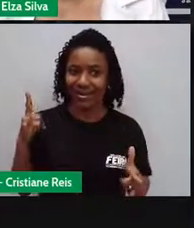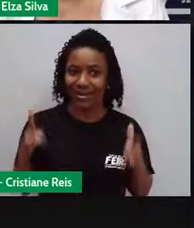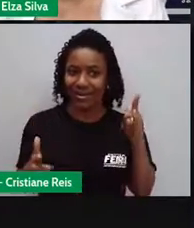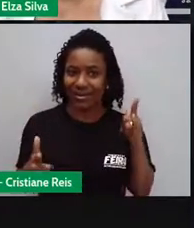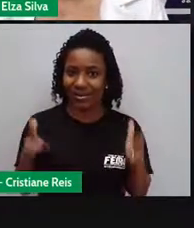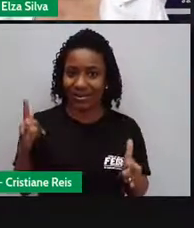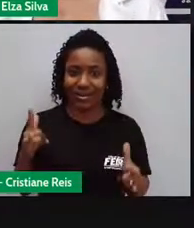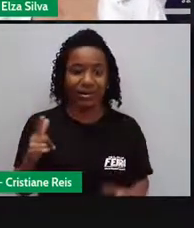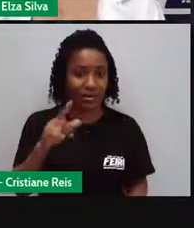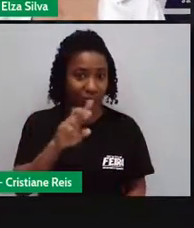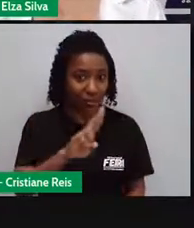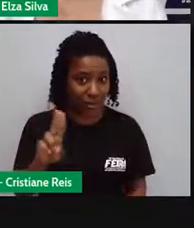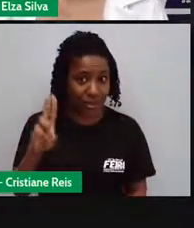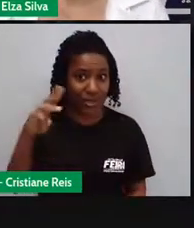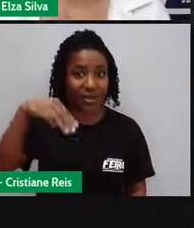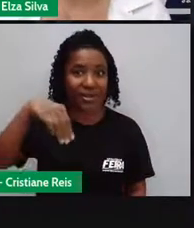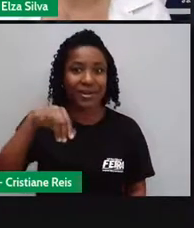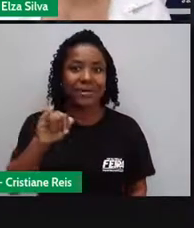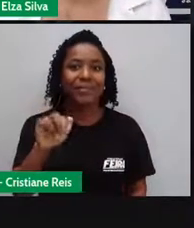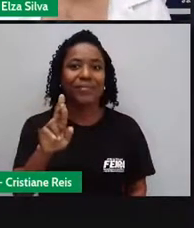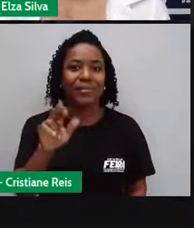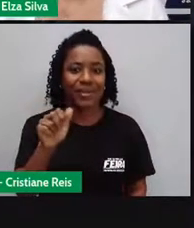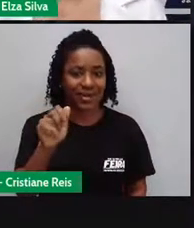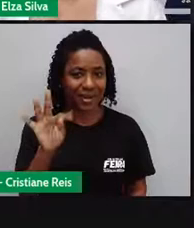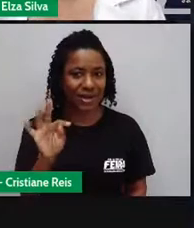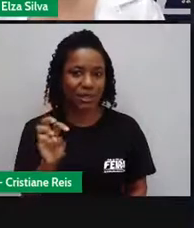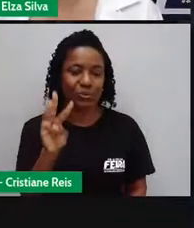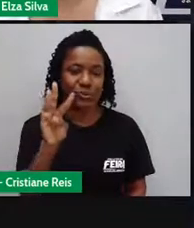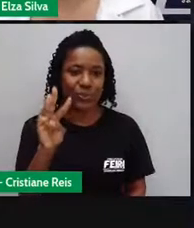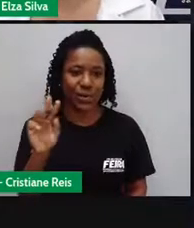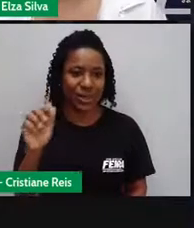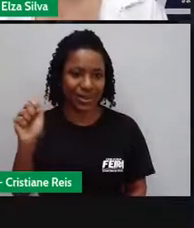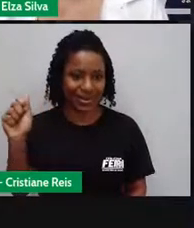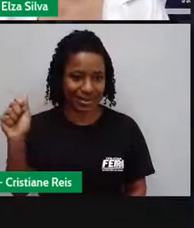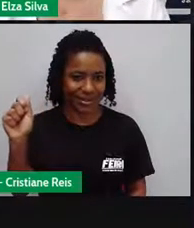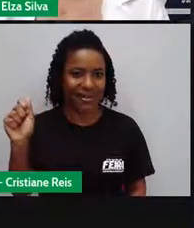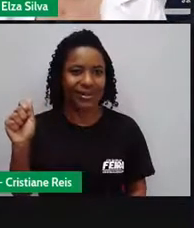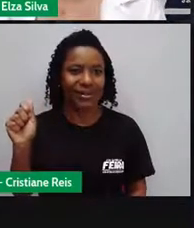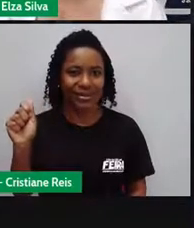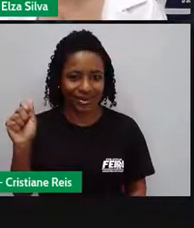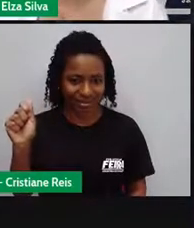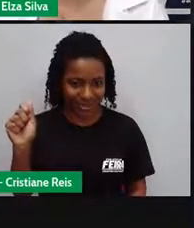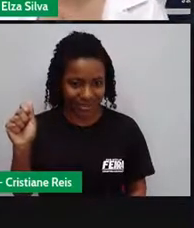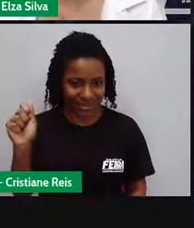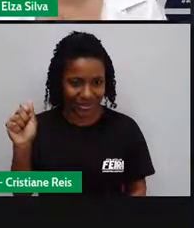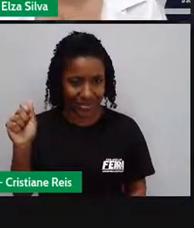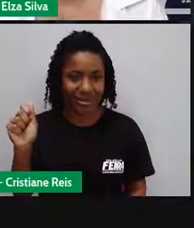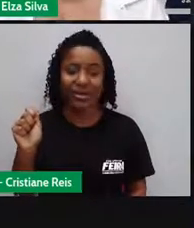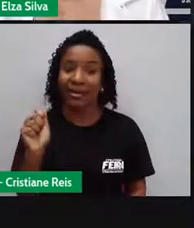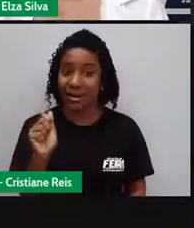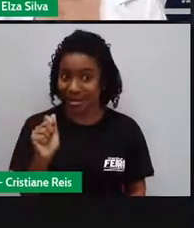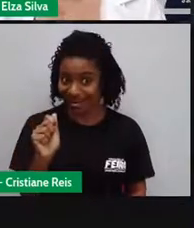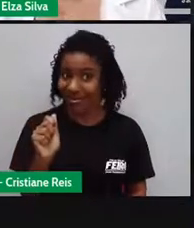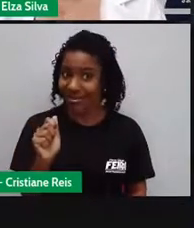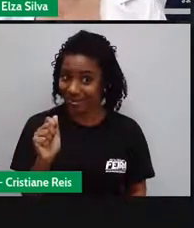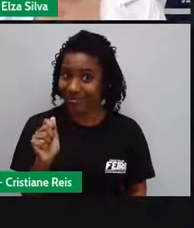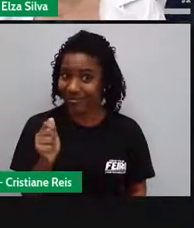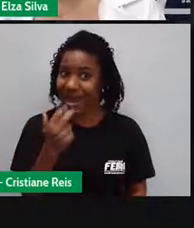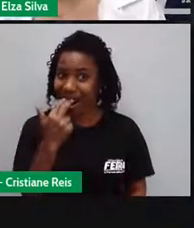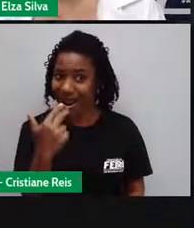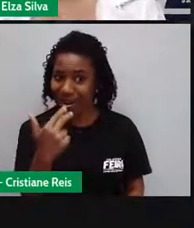Então, o nome desse mascote É aproximadamente Então,